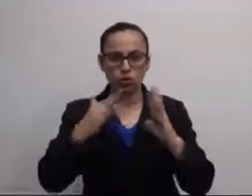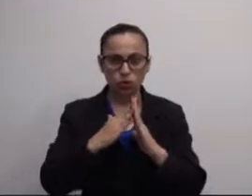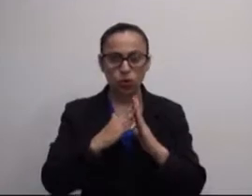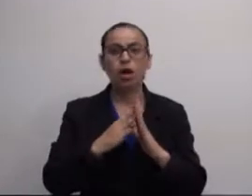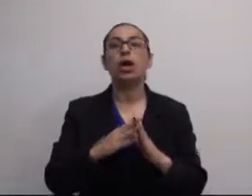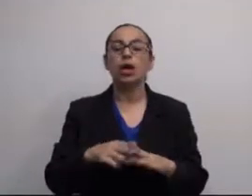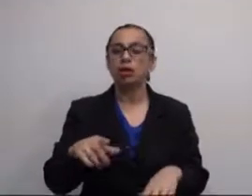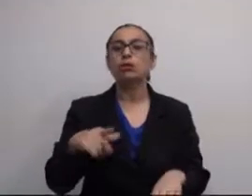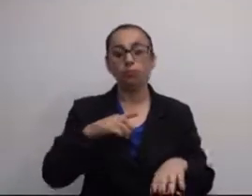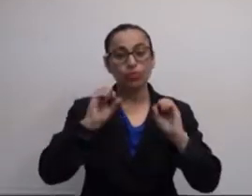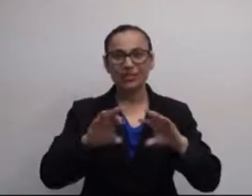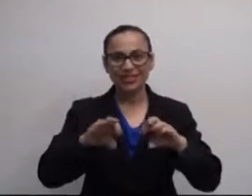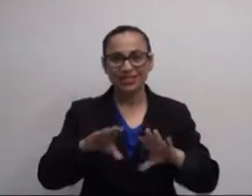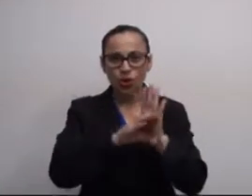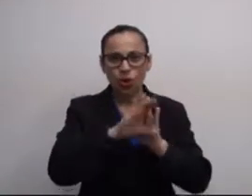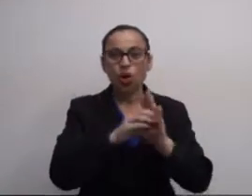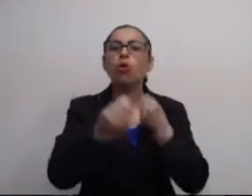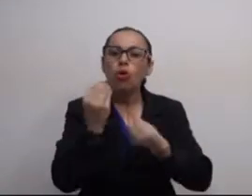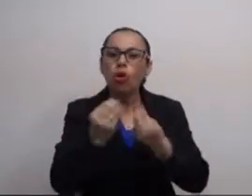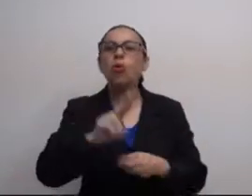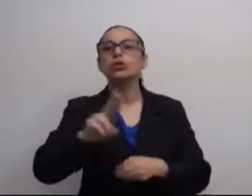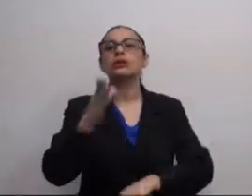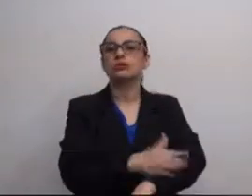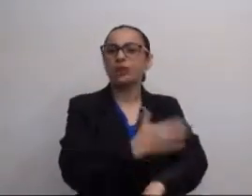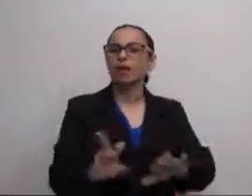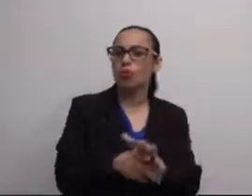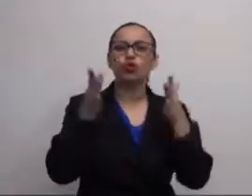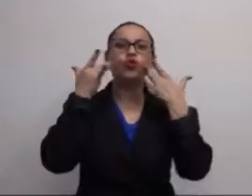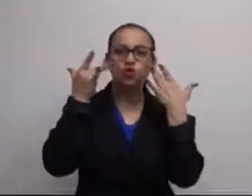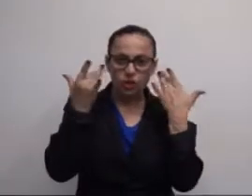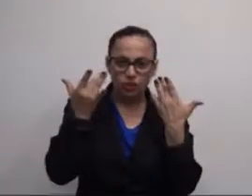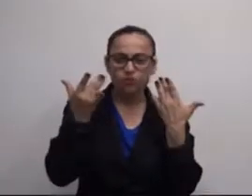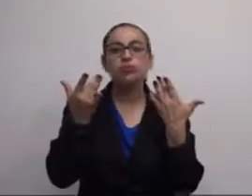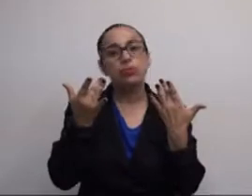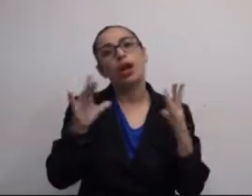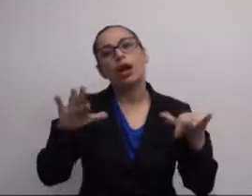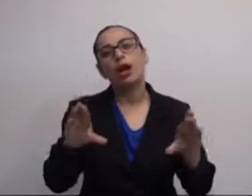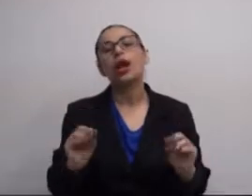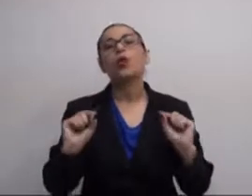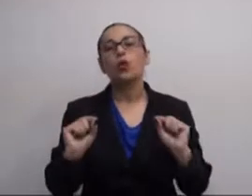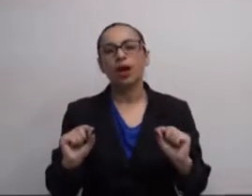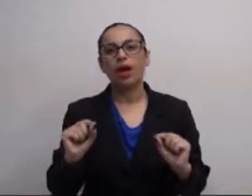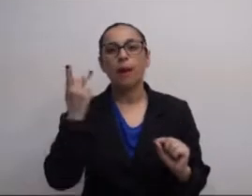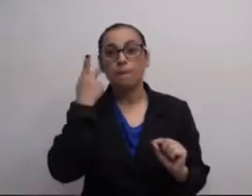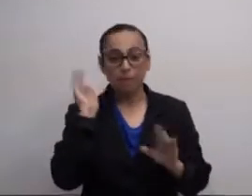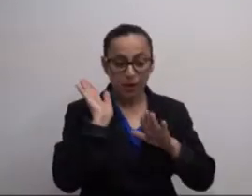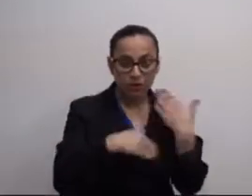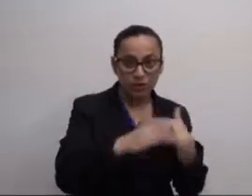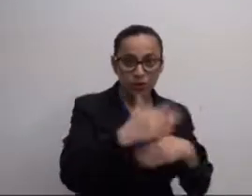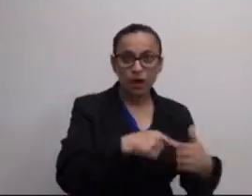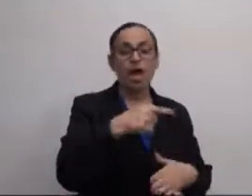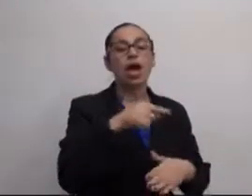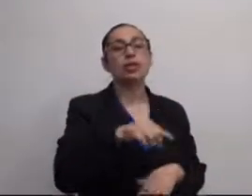de drama ou de teatro nas escolas e ensina o currículo através do uso dessas técnicas de teatro.